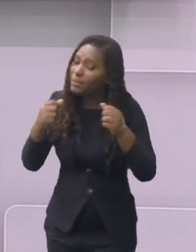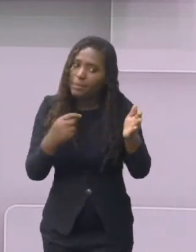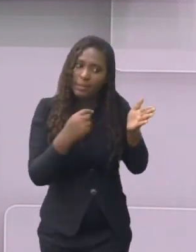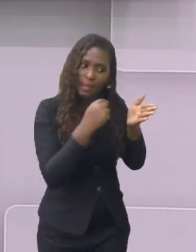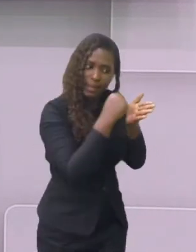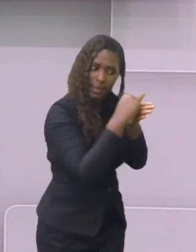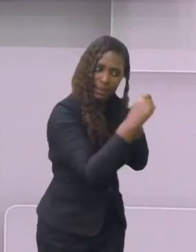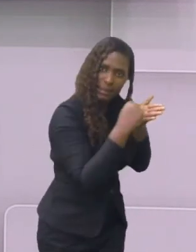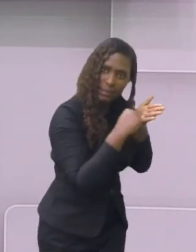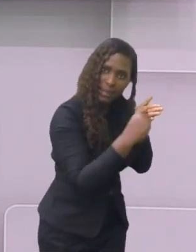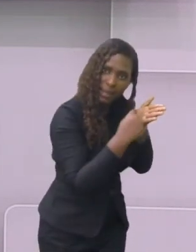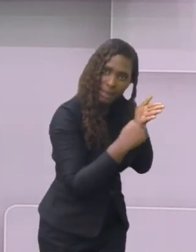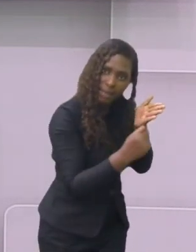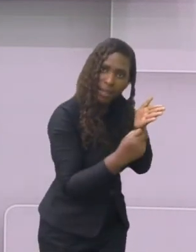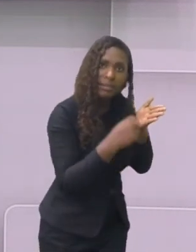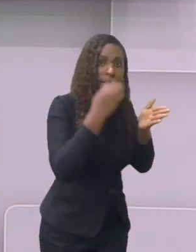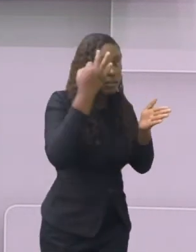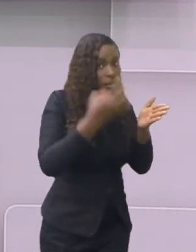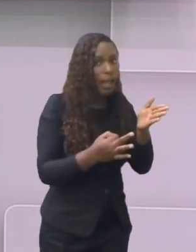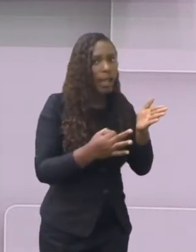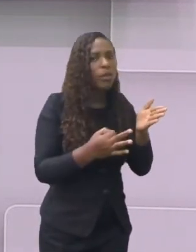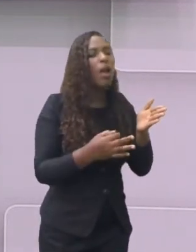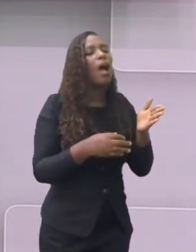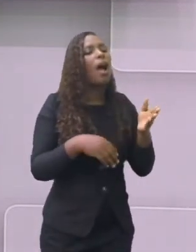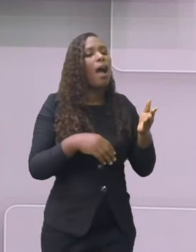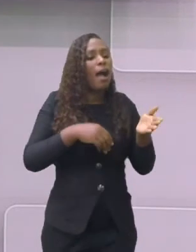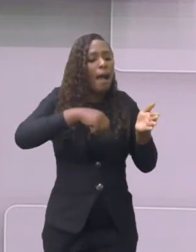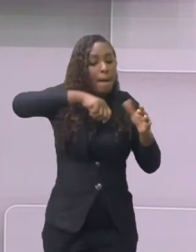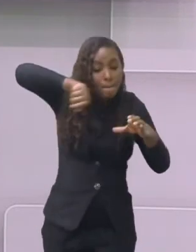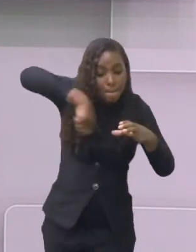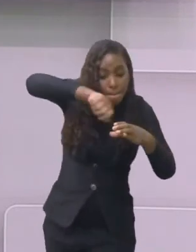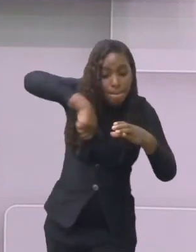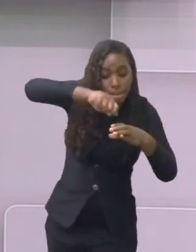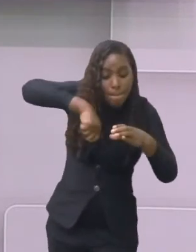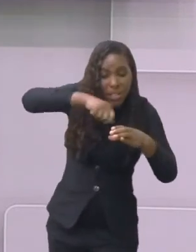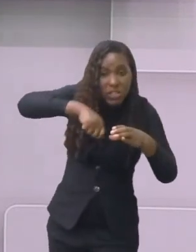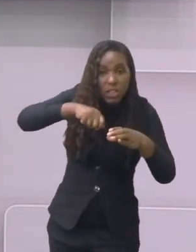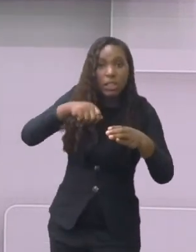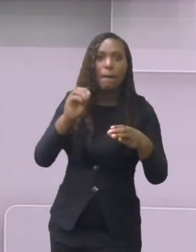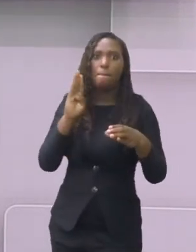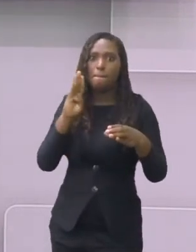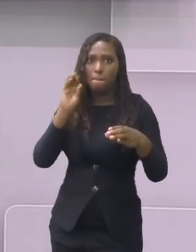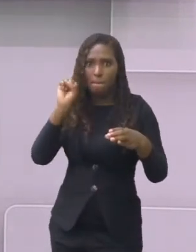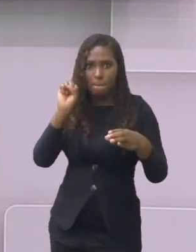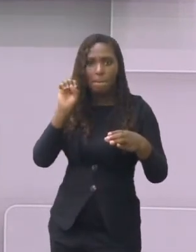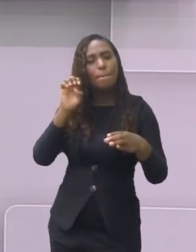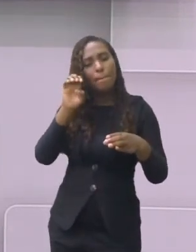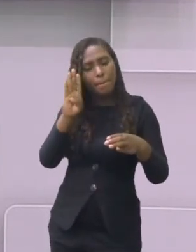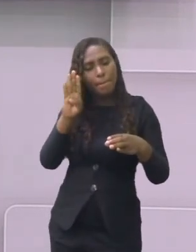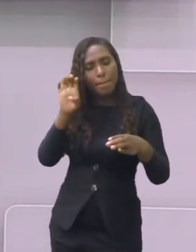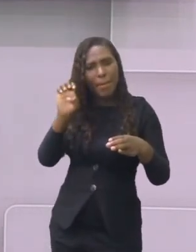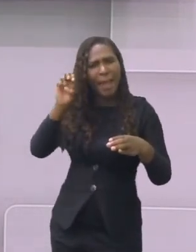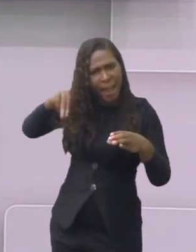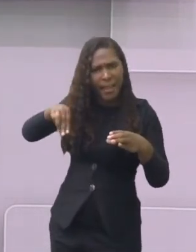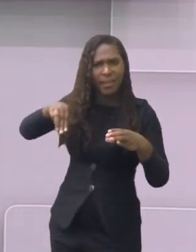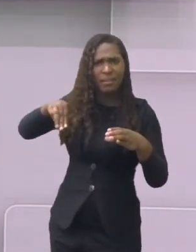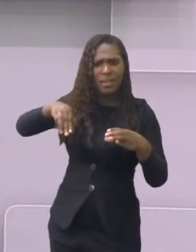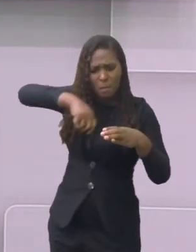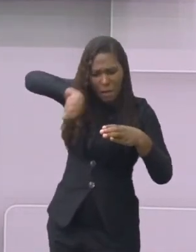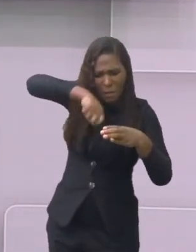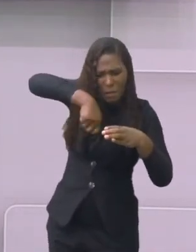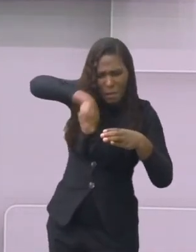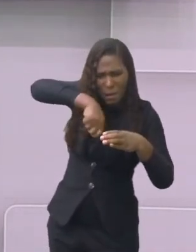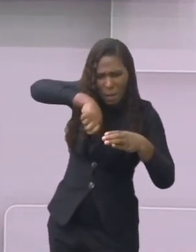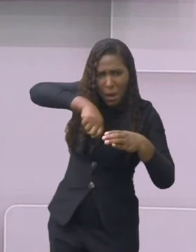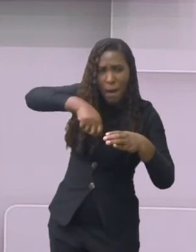minutos. Ah, tem que ser em fogo baixo. Se você colocar fogo alto, pode queimar a